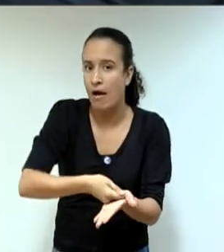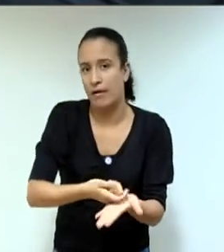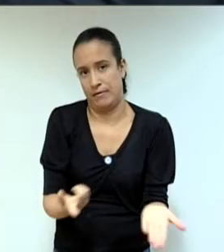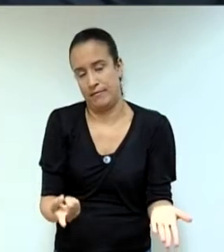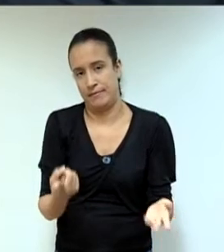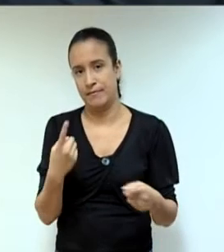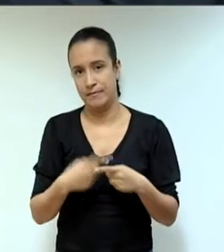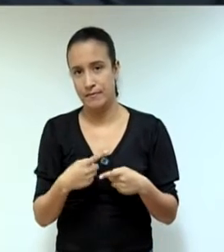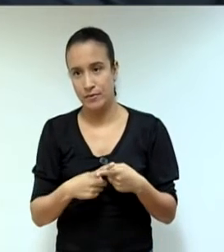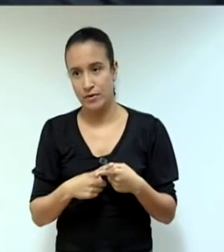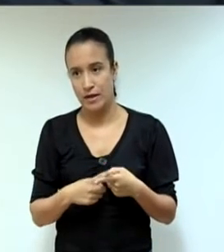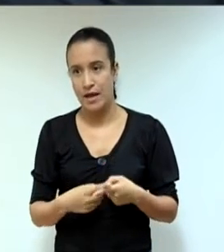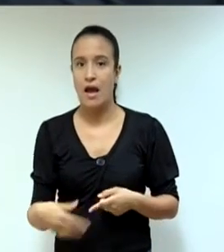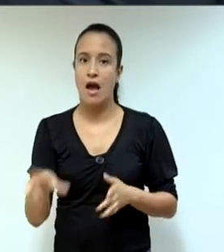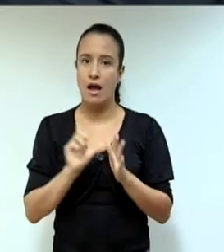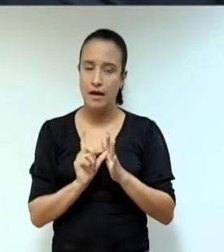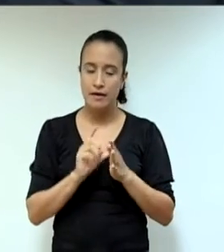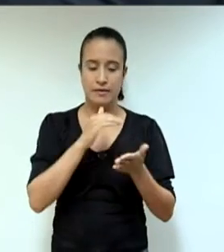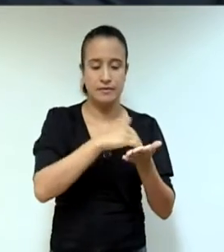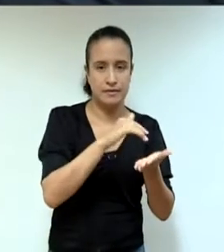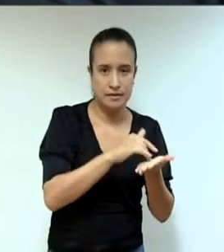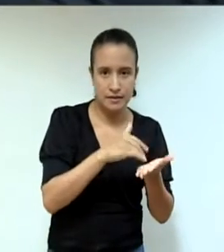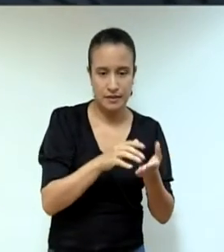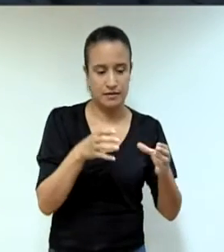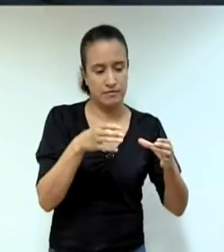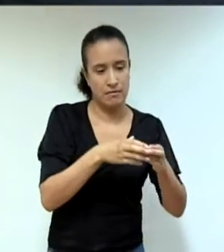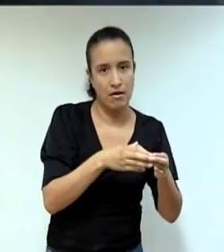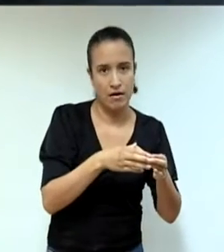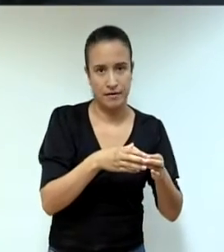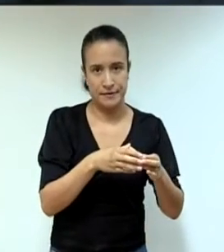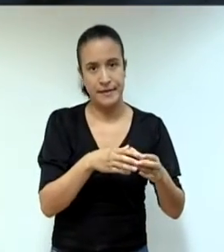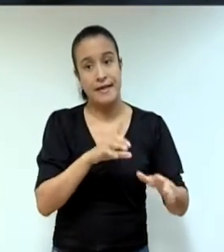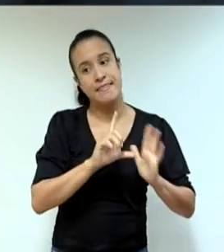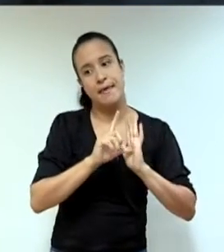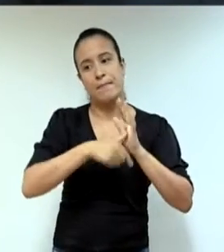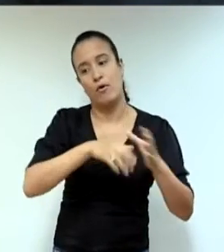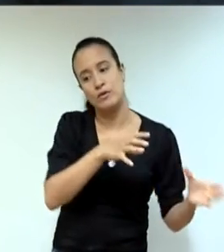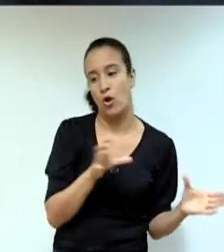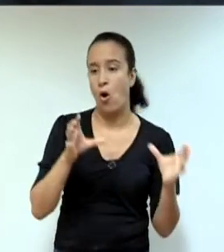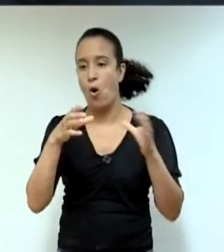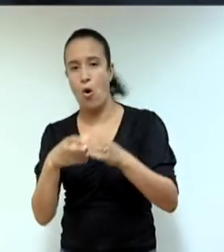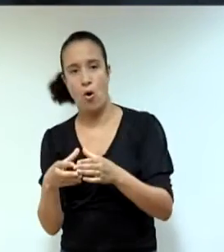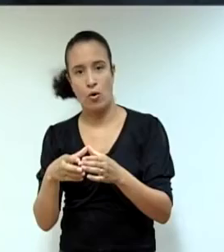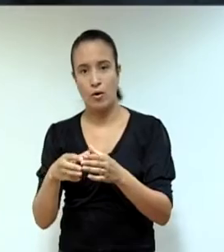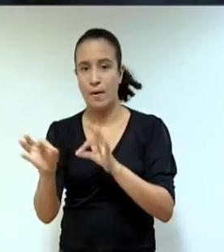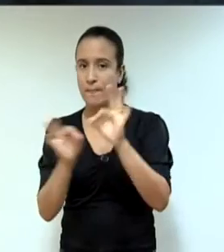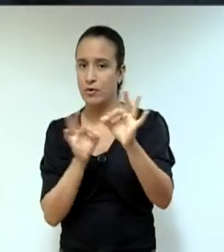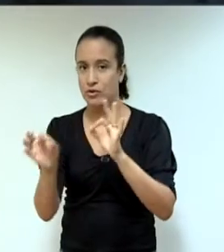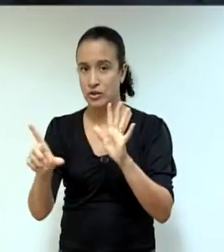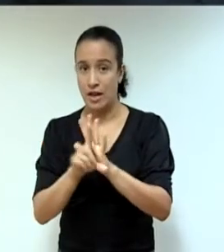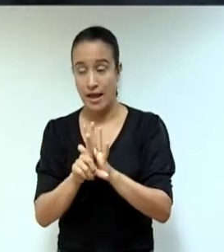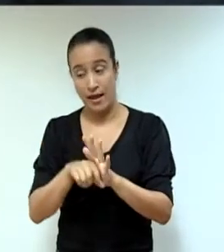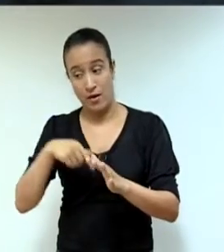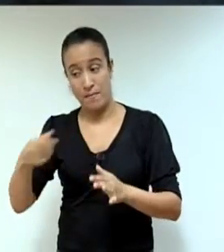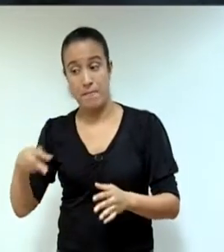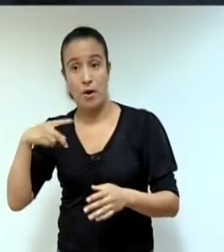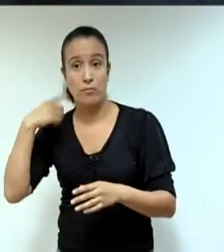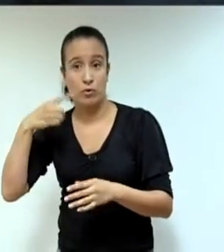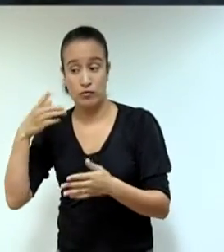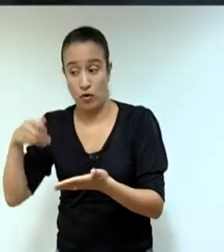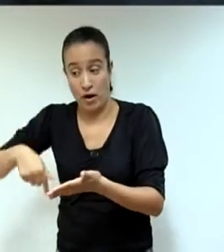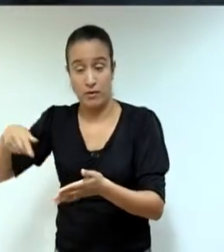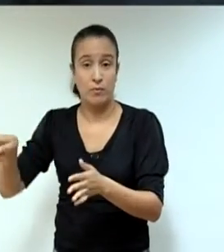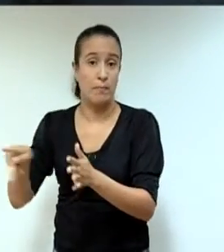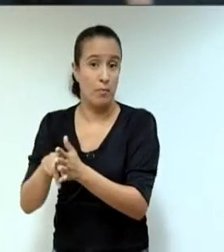Secretaria dos Negócios da Receita, depois essa atribuição foi passada pelo projeto de lei para a Procuradoria do Município, e